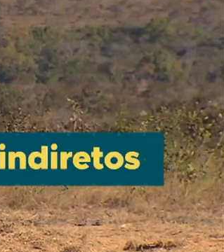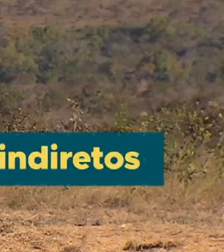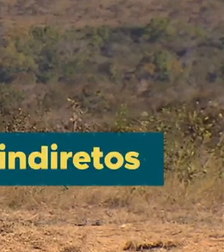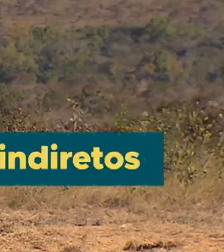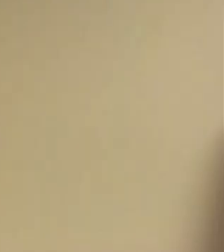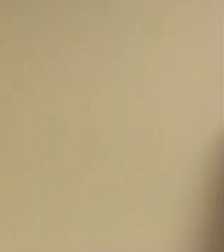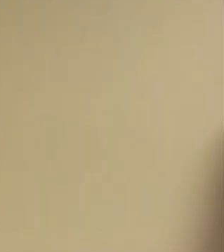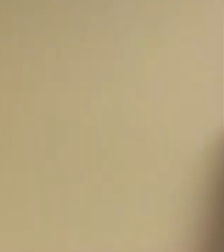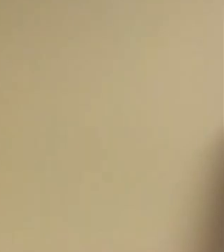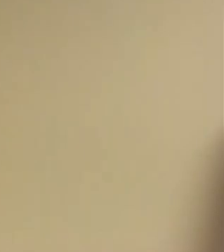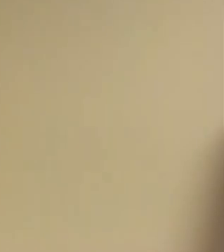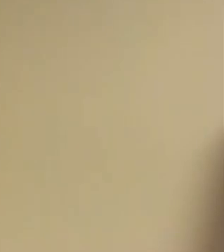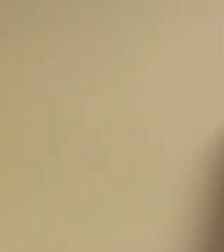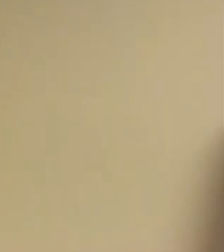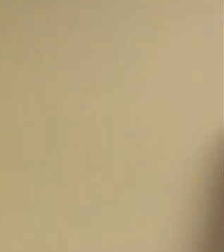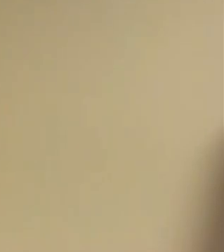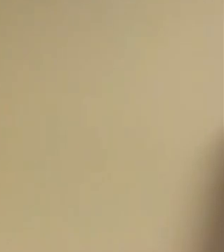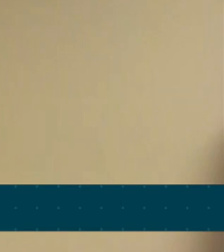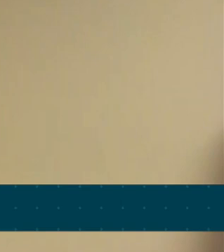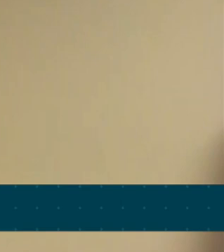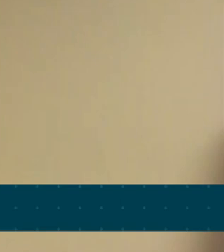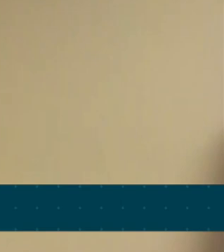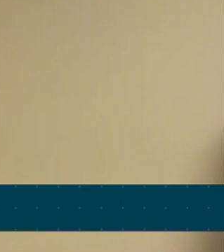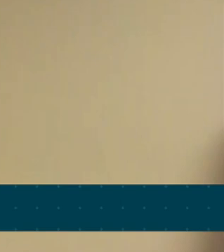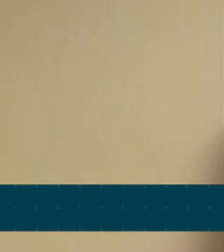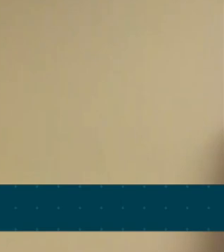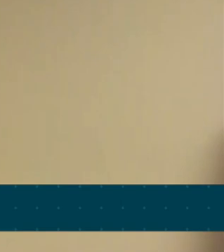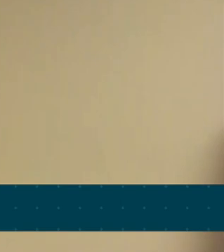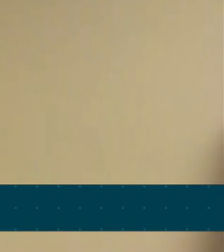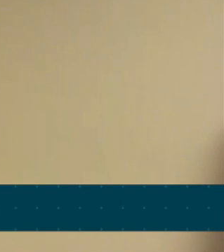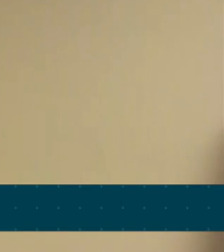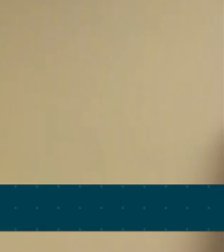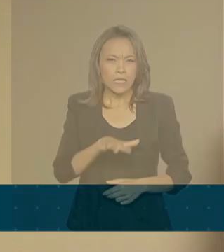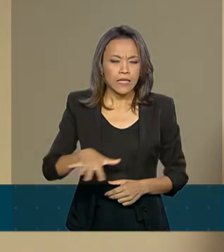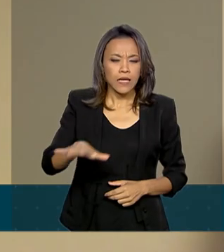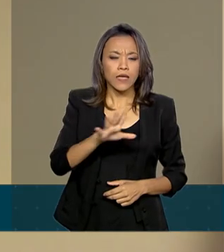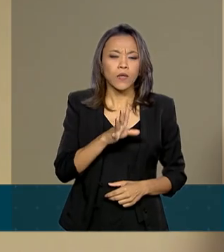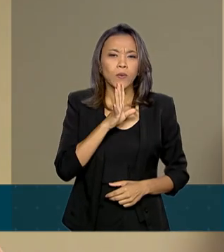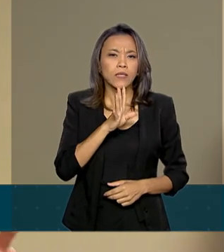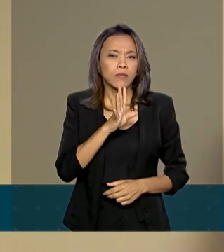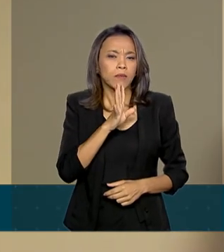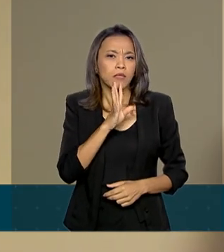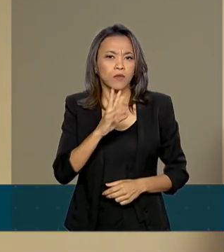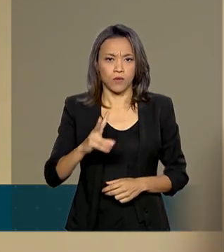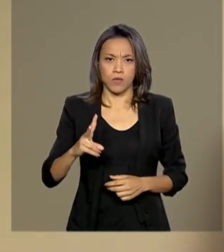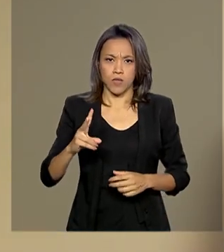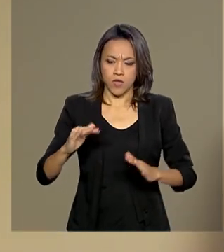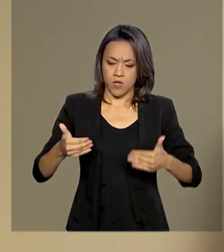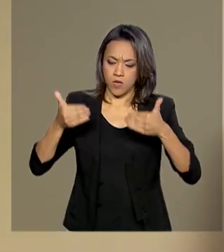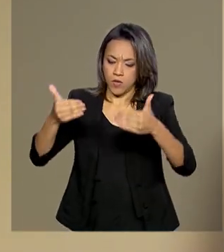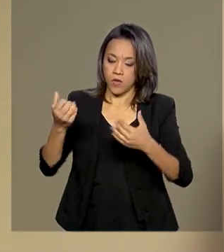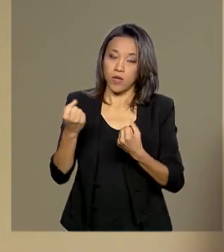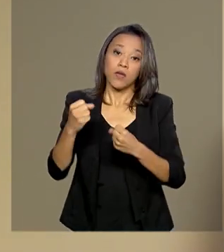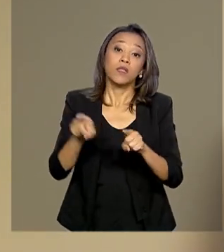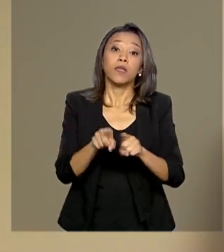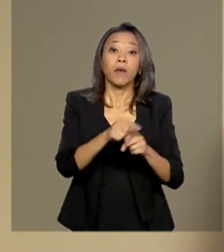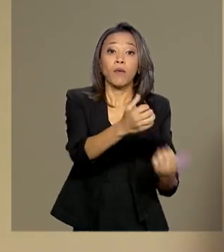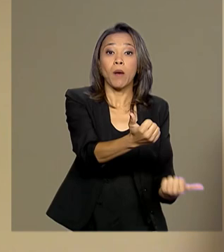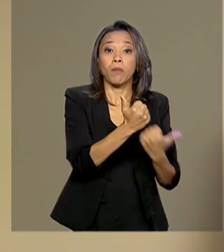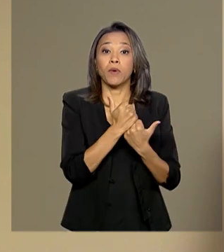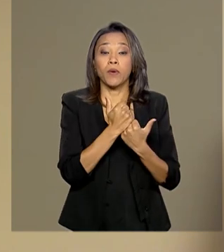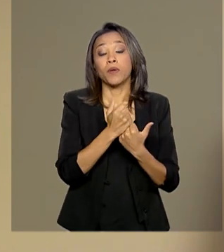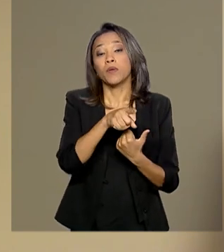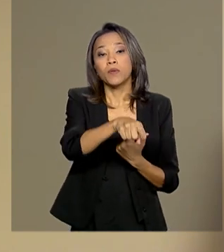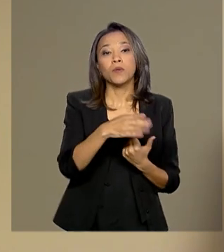indiretos. Essa aproximação da tecnologia e conhecimento das Forças Armadas com a capacidade financeira do BNDES é